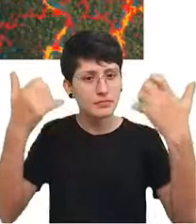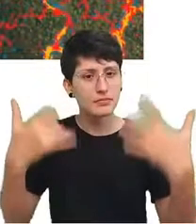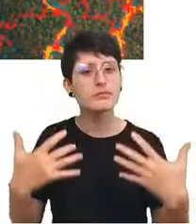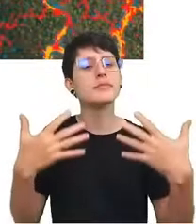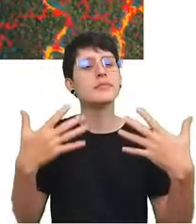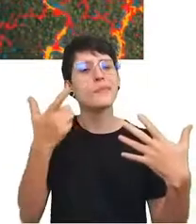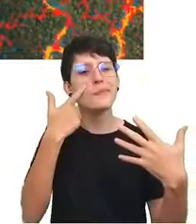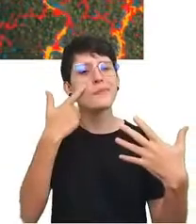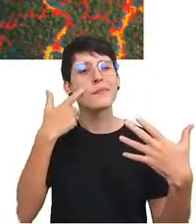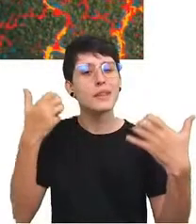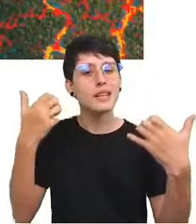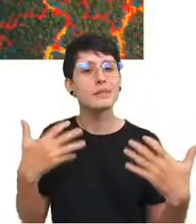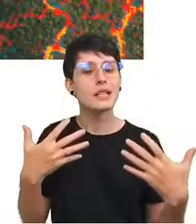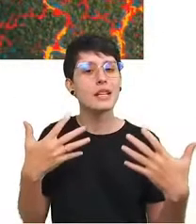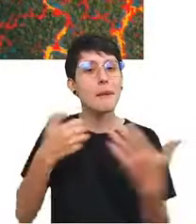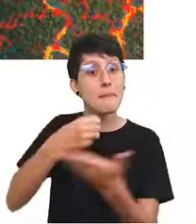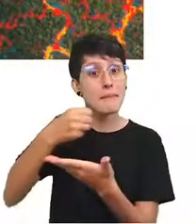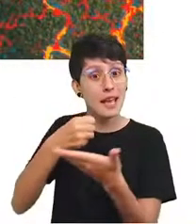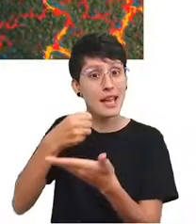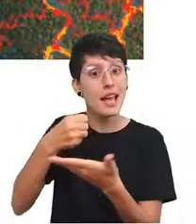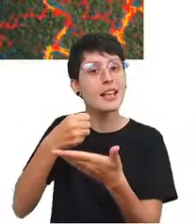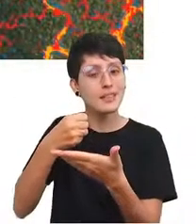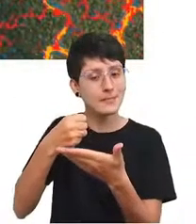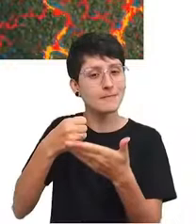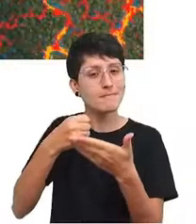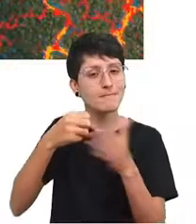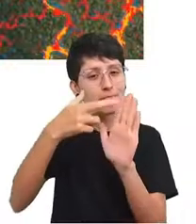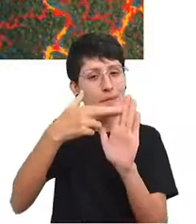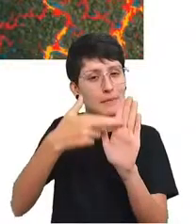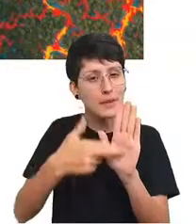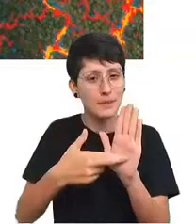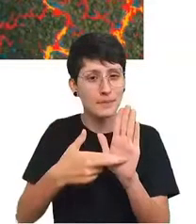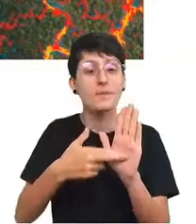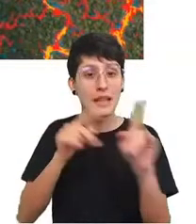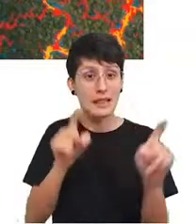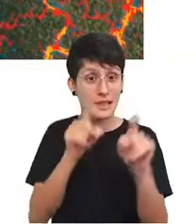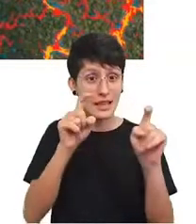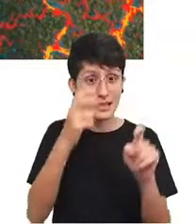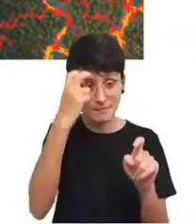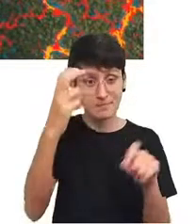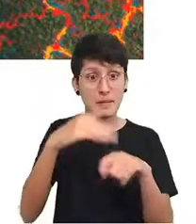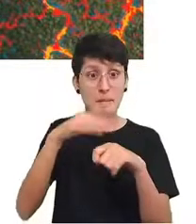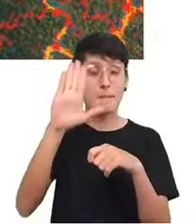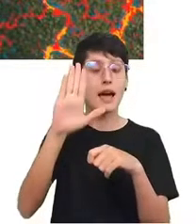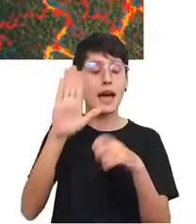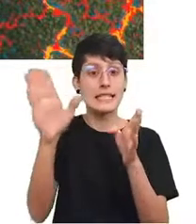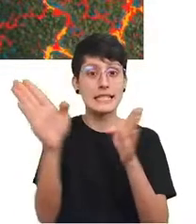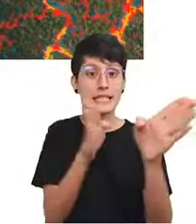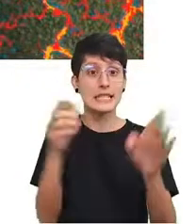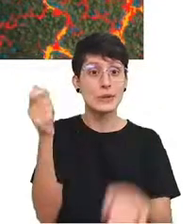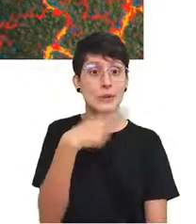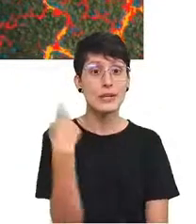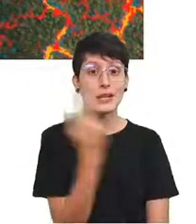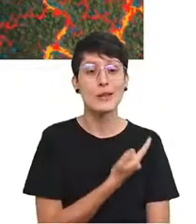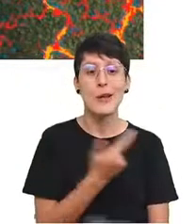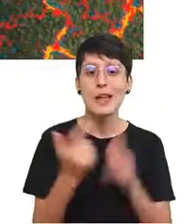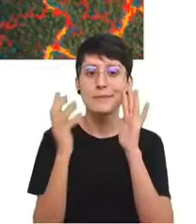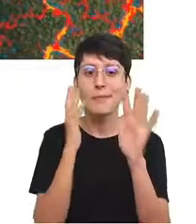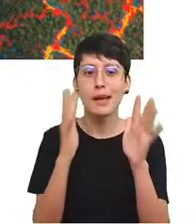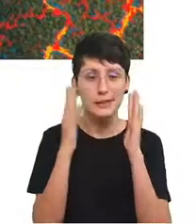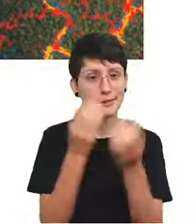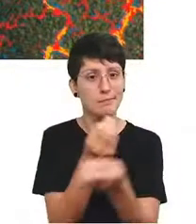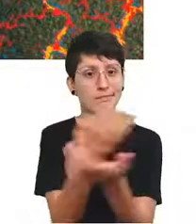entrar nos fundamentos disso aqui. O machine learning é muito mais acessível do que a gente imagina. Ele é disponível